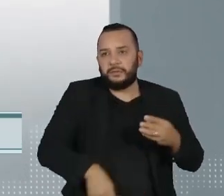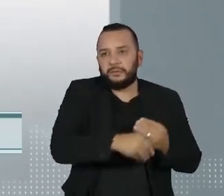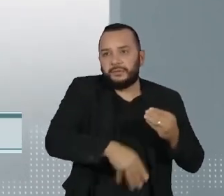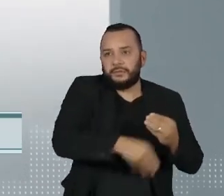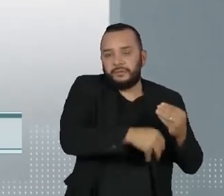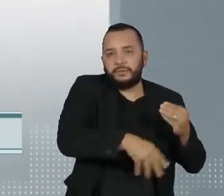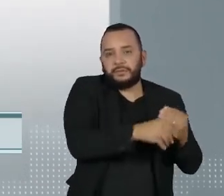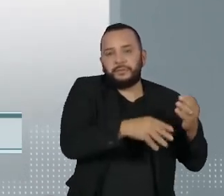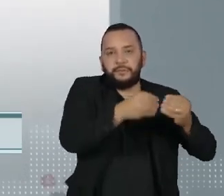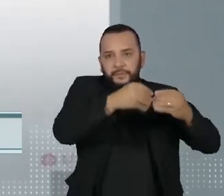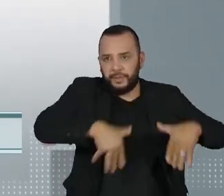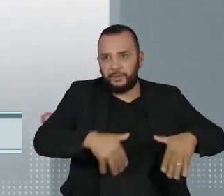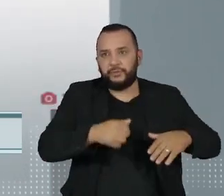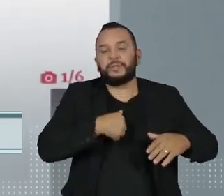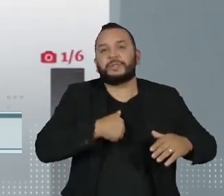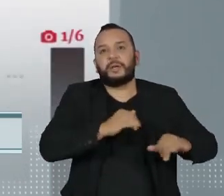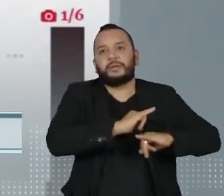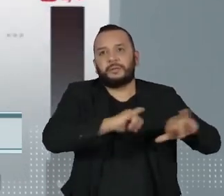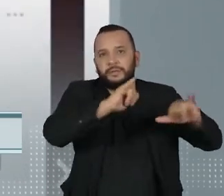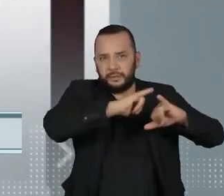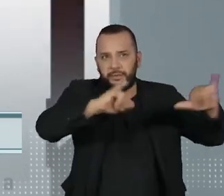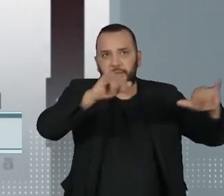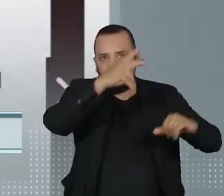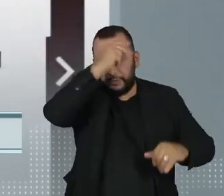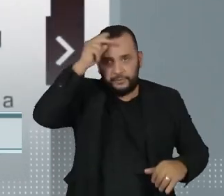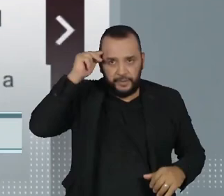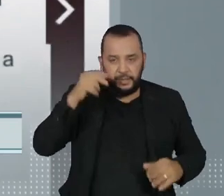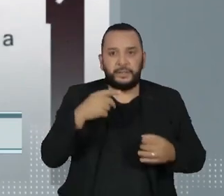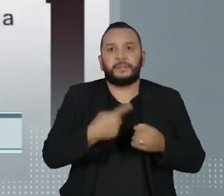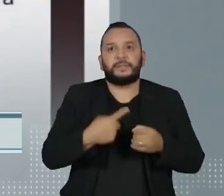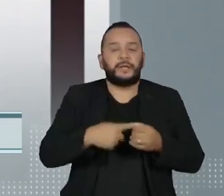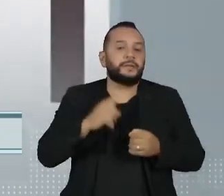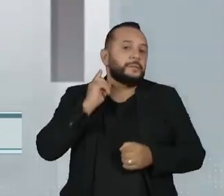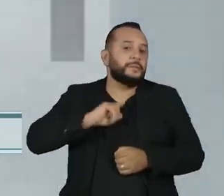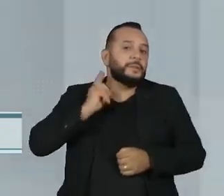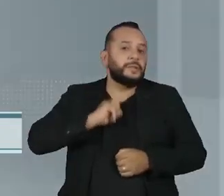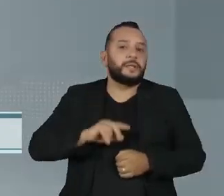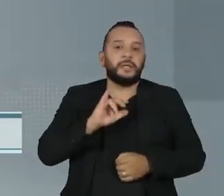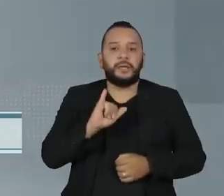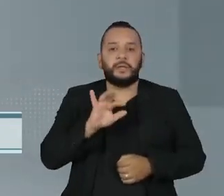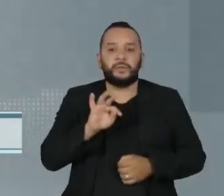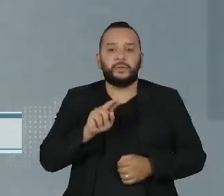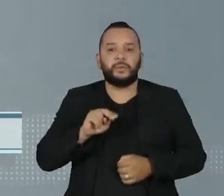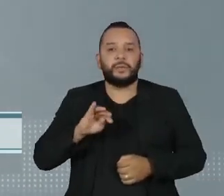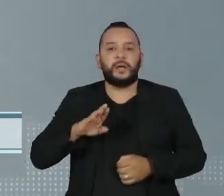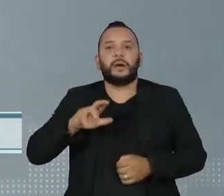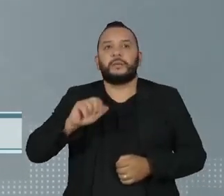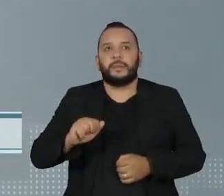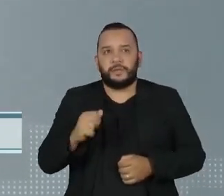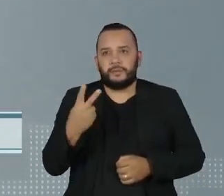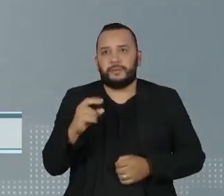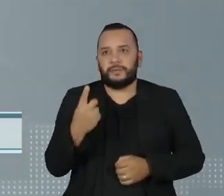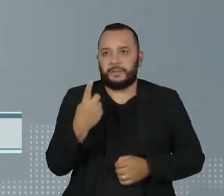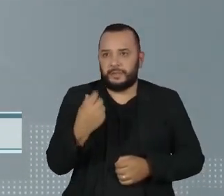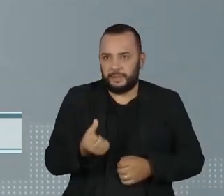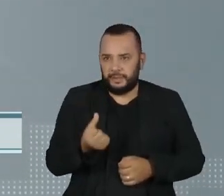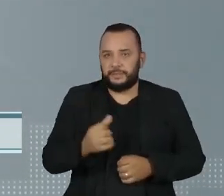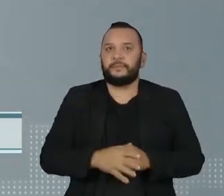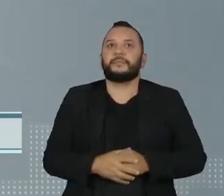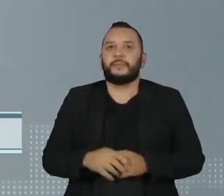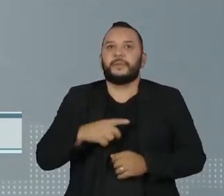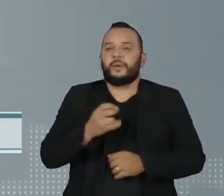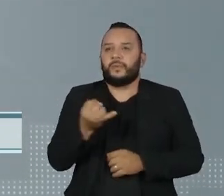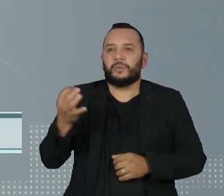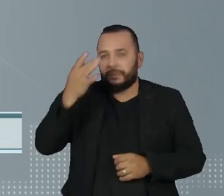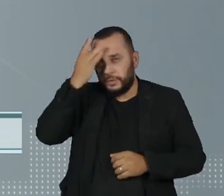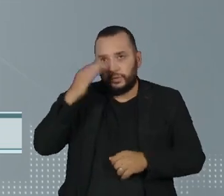prejuízos da campanha-prefeito da cidade mineira de Ituiutaba, em 2016. Tem algumas pessoas aqui, que eu ainda vou conversar em